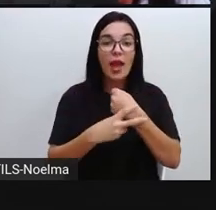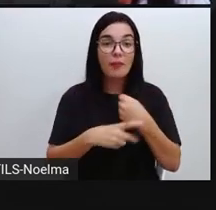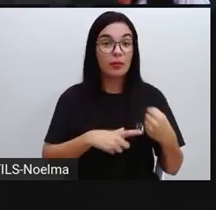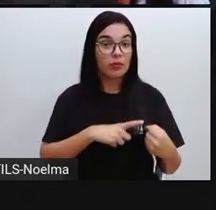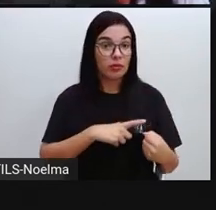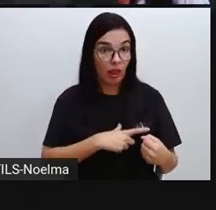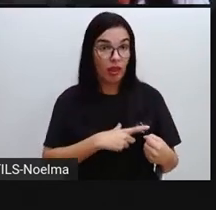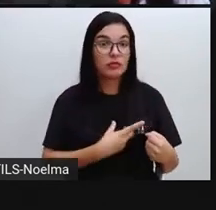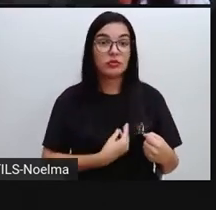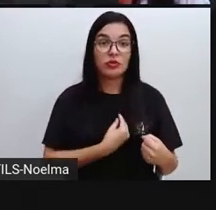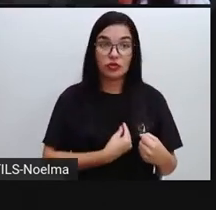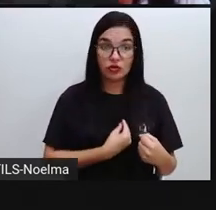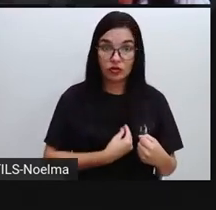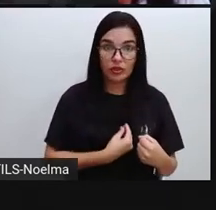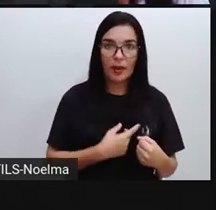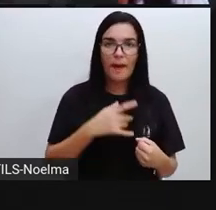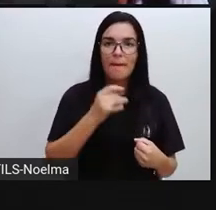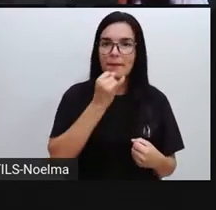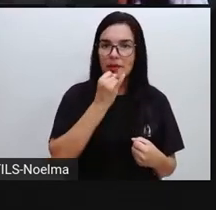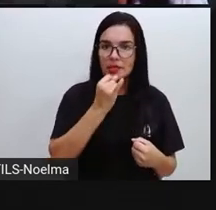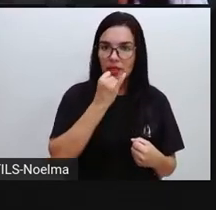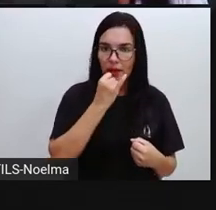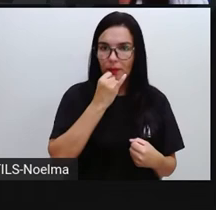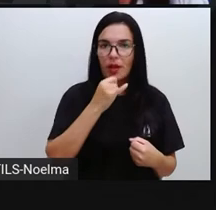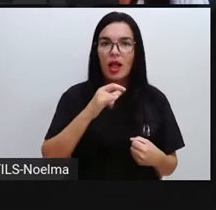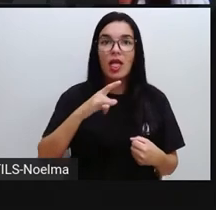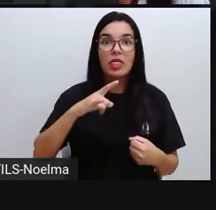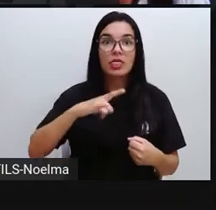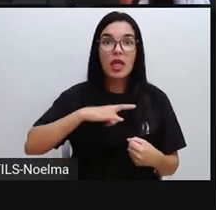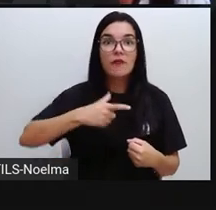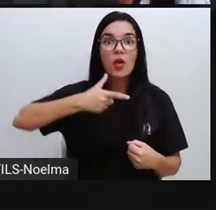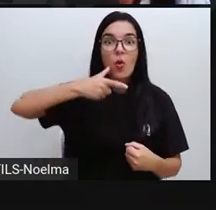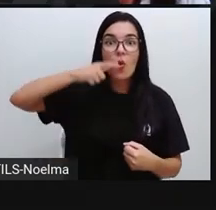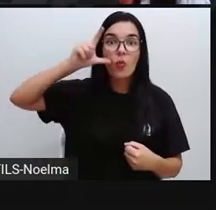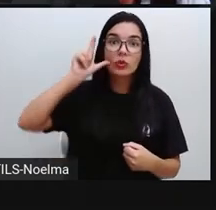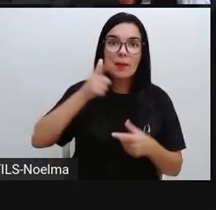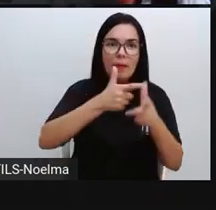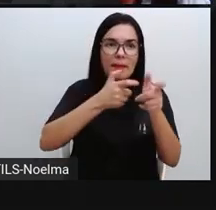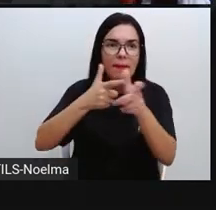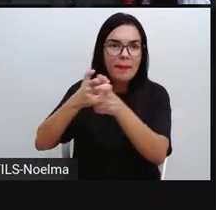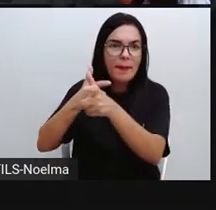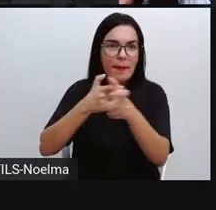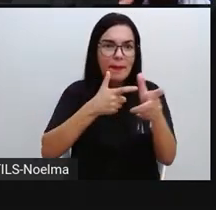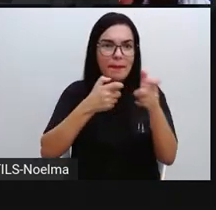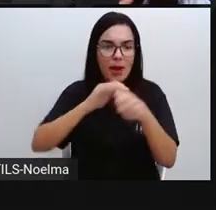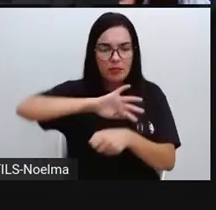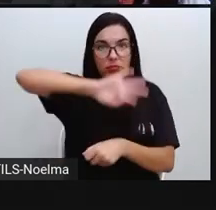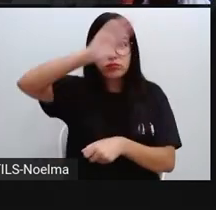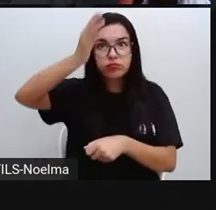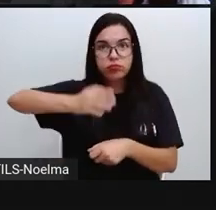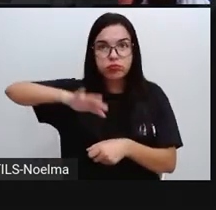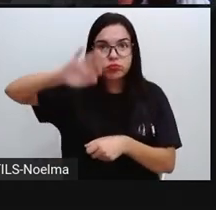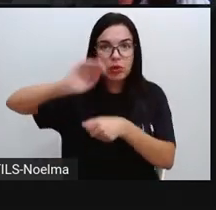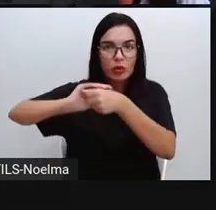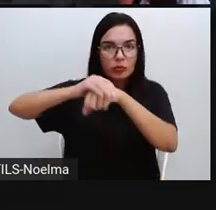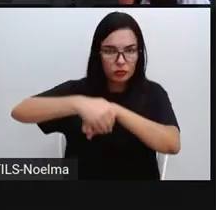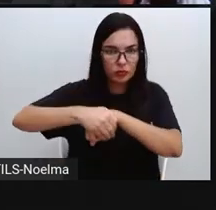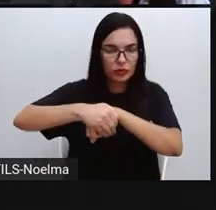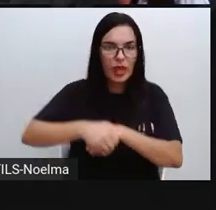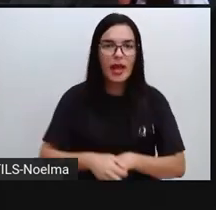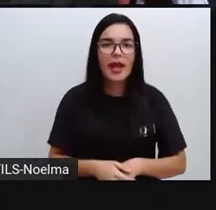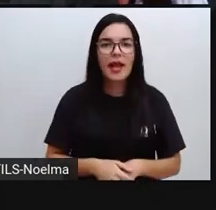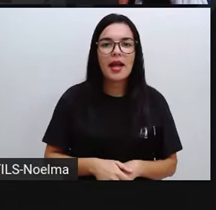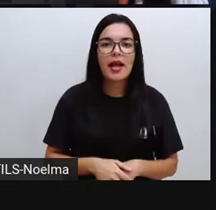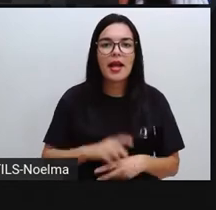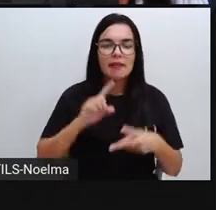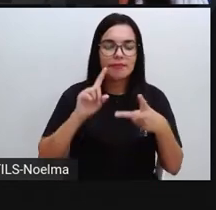Ouve um tiroteio no morro ontem à noite. E ouve com O, sem o H, indica o